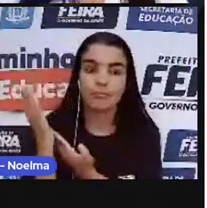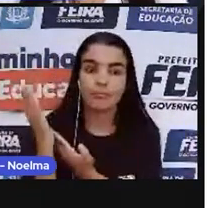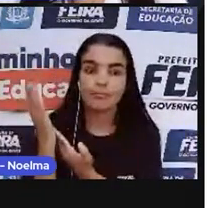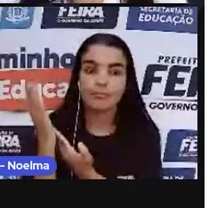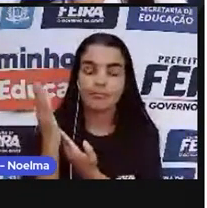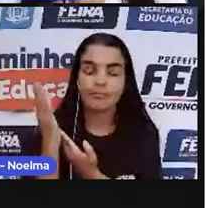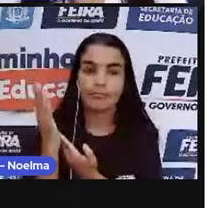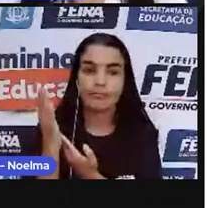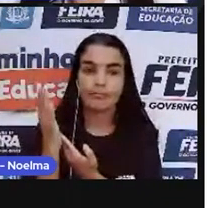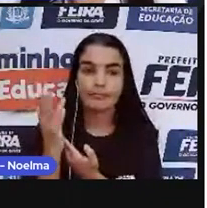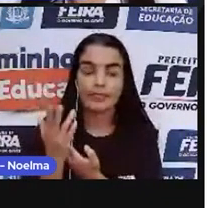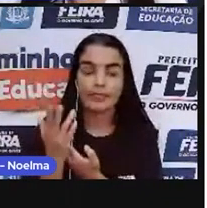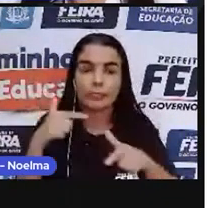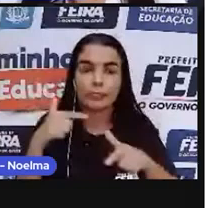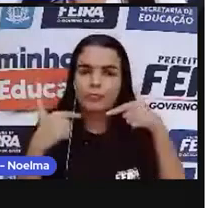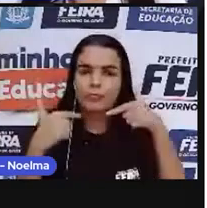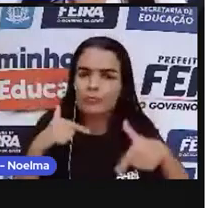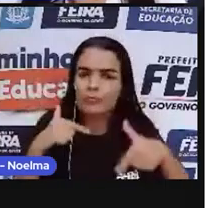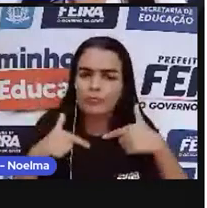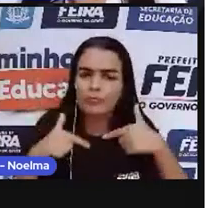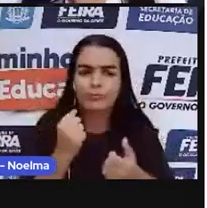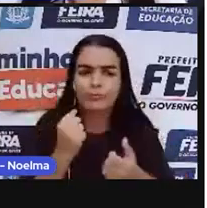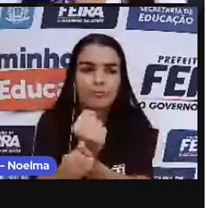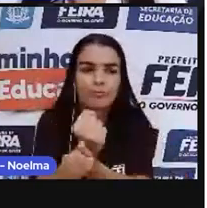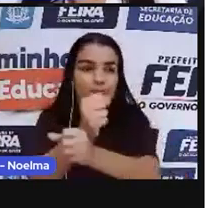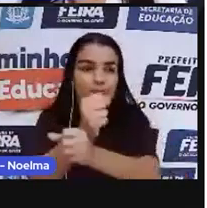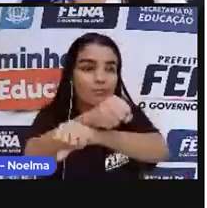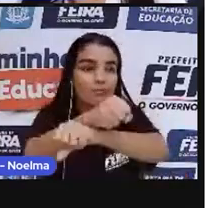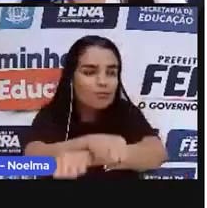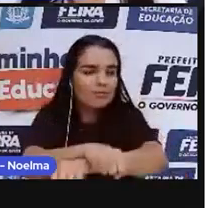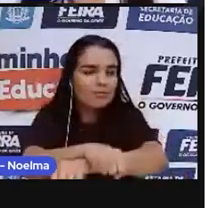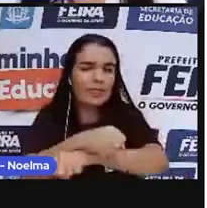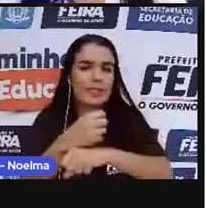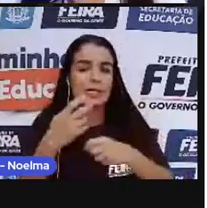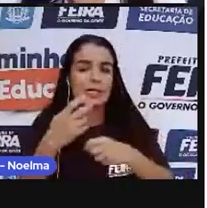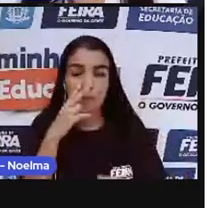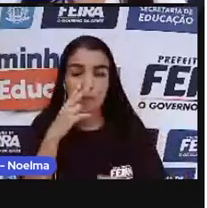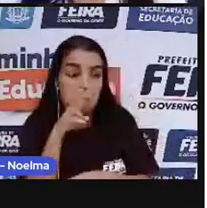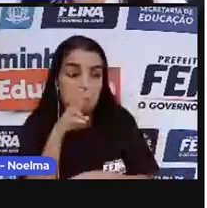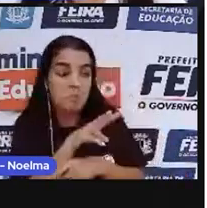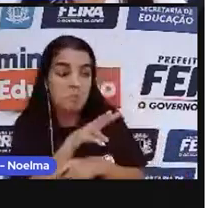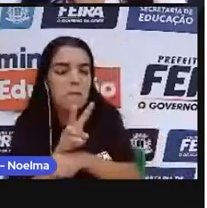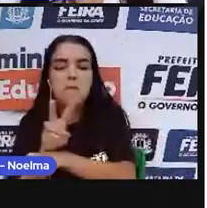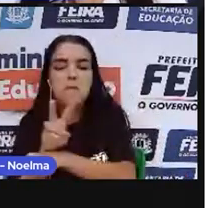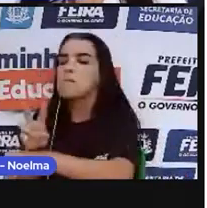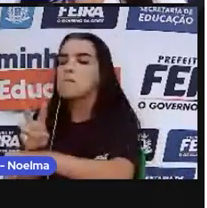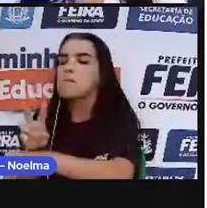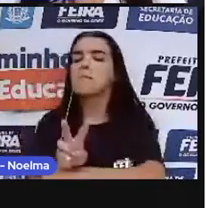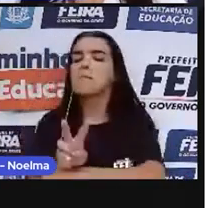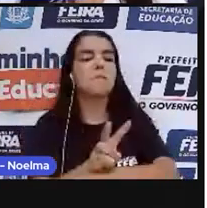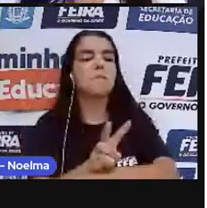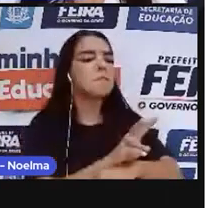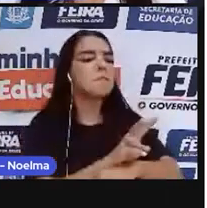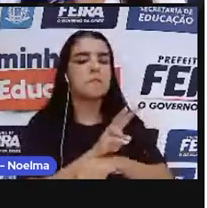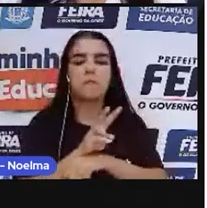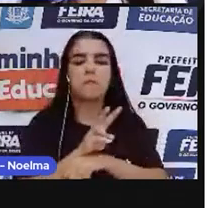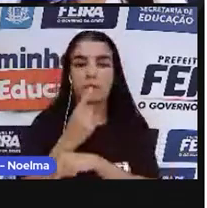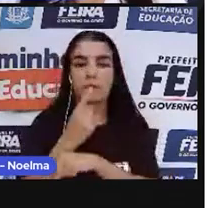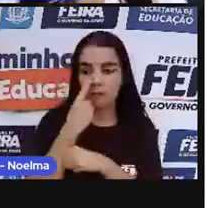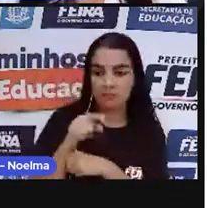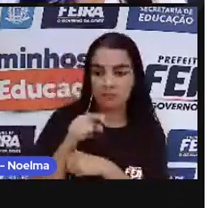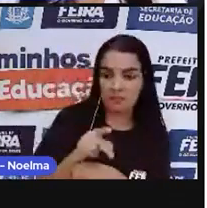O serviço escravo realizado nas lavouras era supervisionado pelos feitores, que tinham a tarefa de